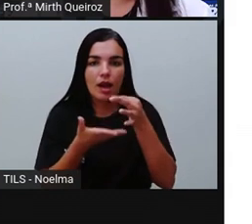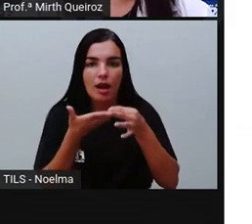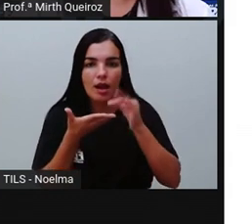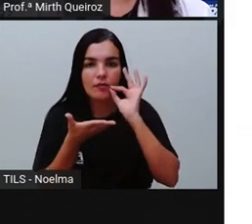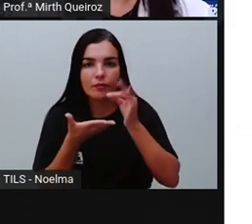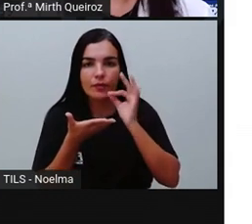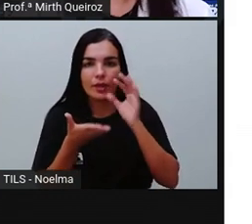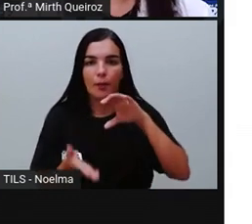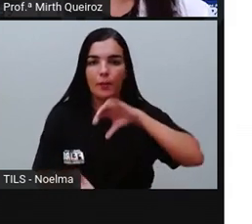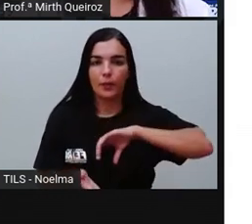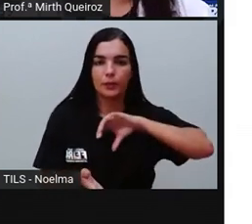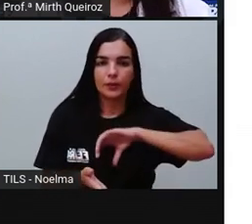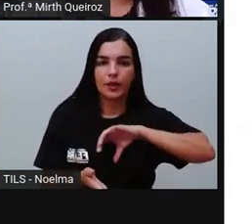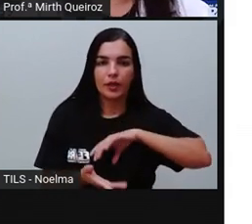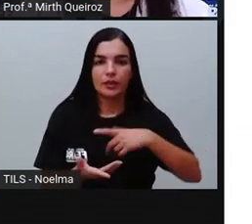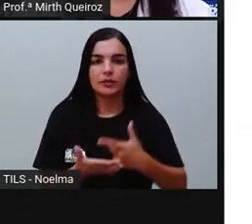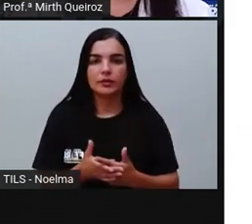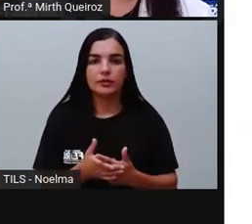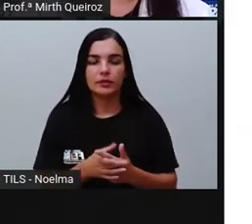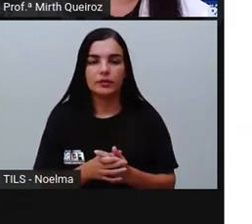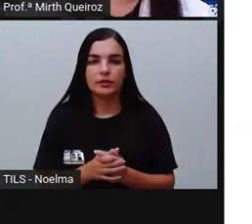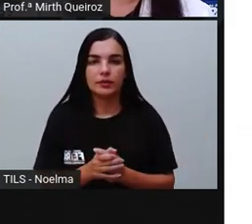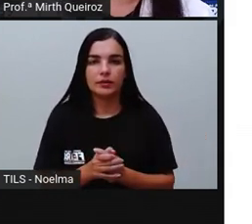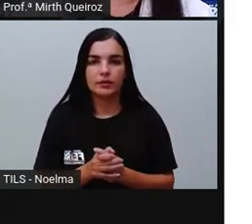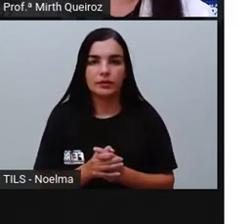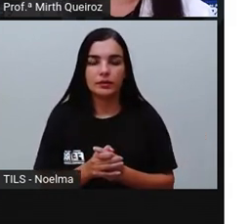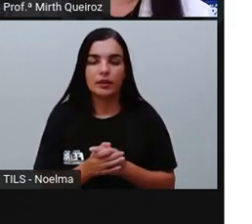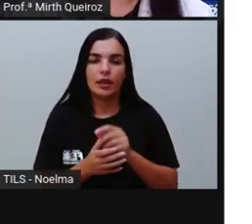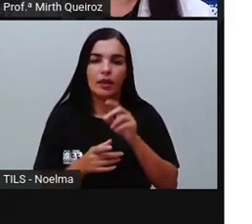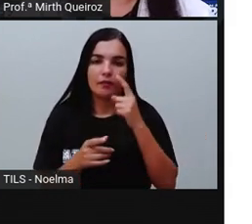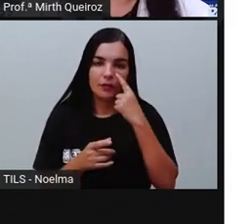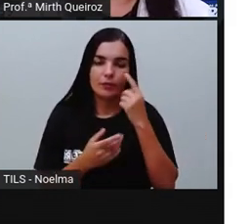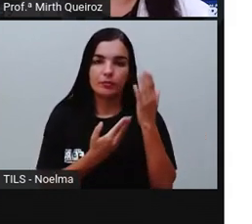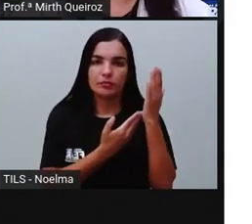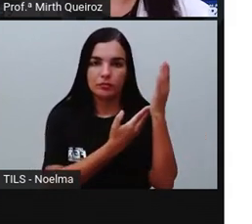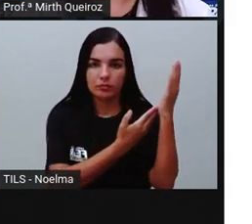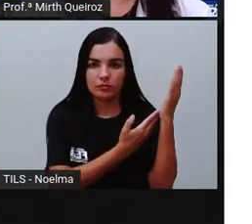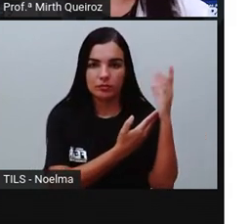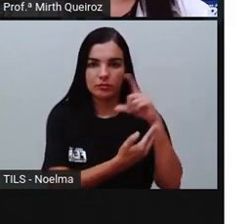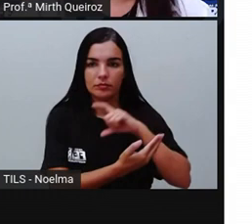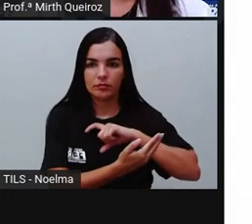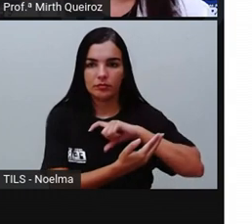Cafés, português, termina com a e ou a s.